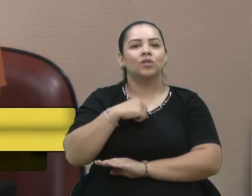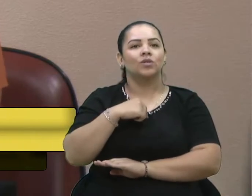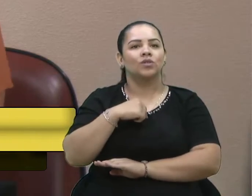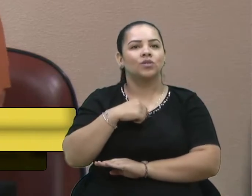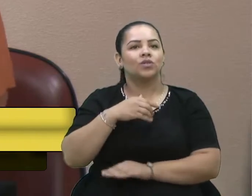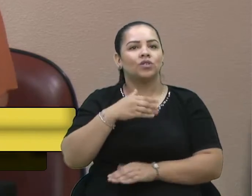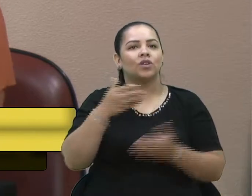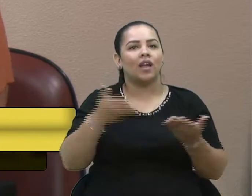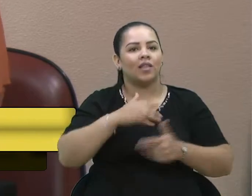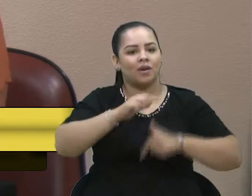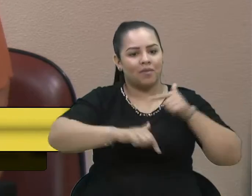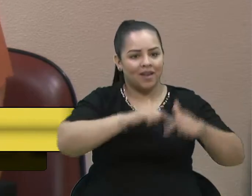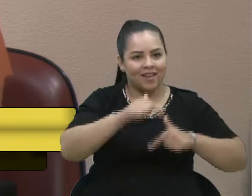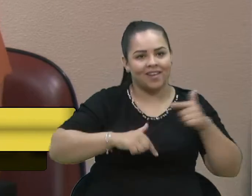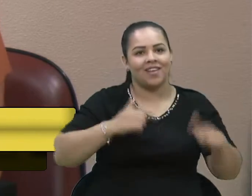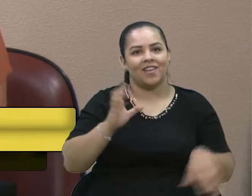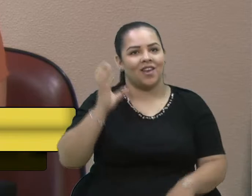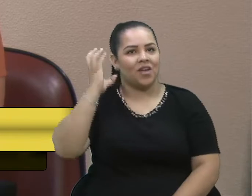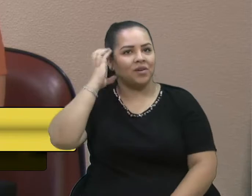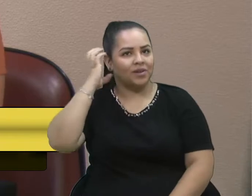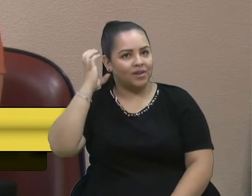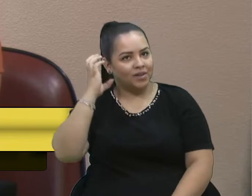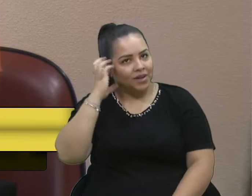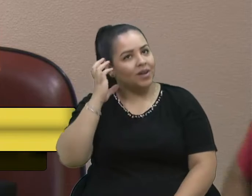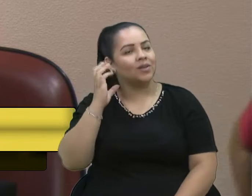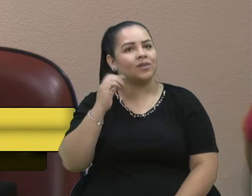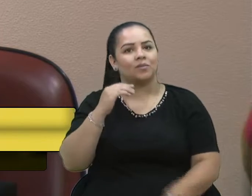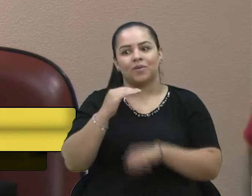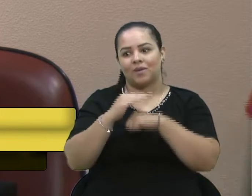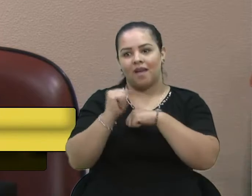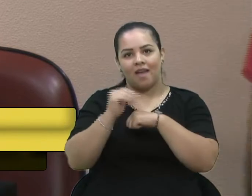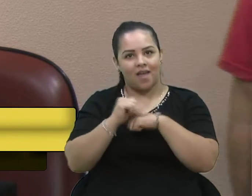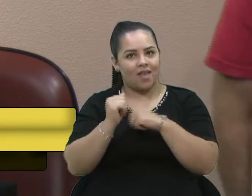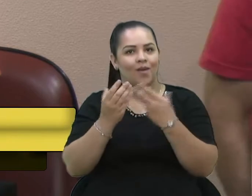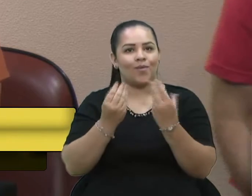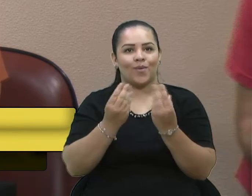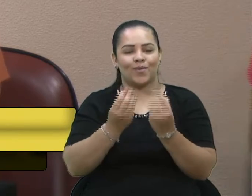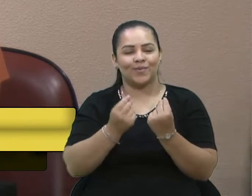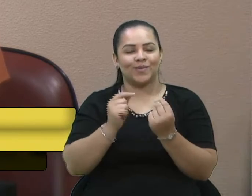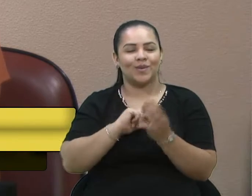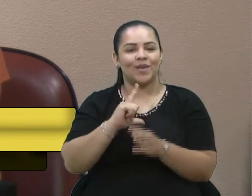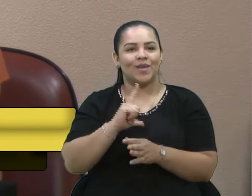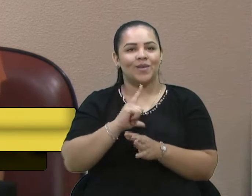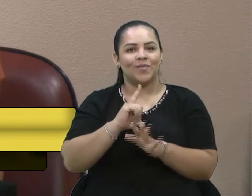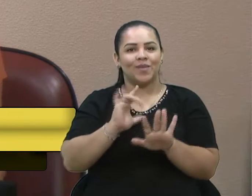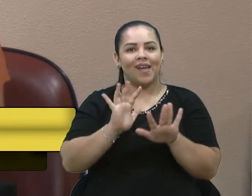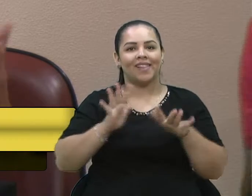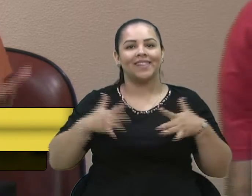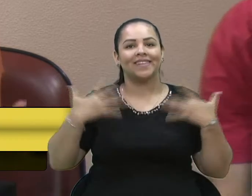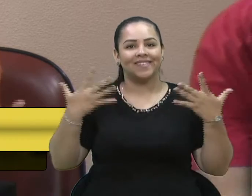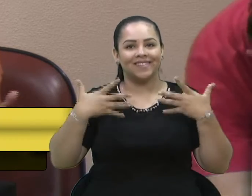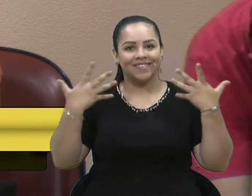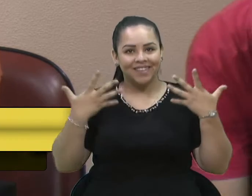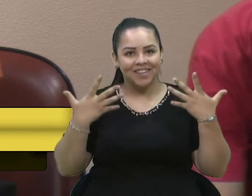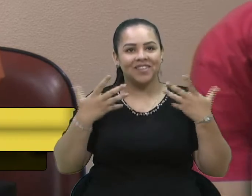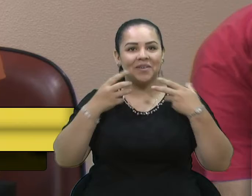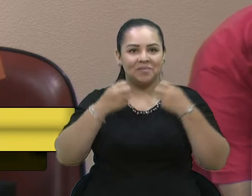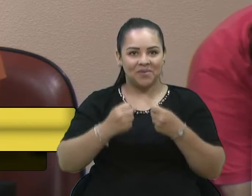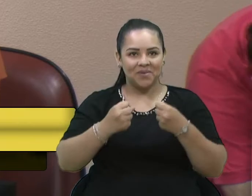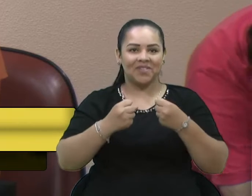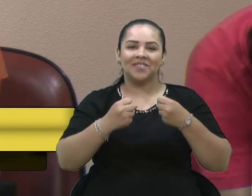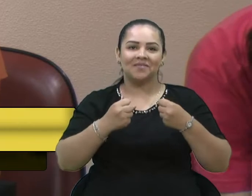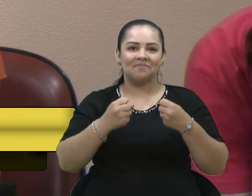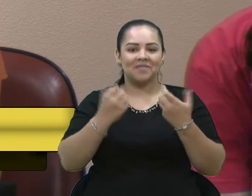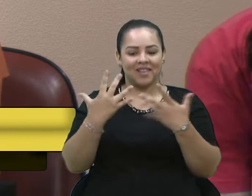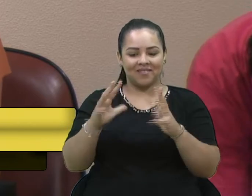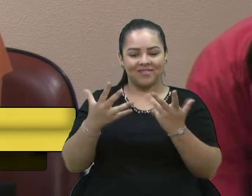rádio, por ter um carinho imenso por esse veículo, me alegra extremamente poder parabenizar, na sessão de hoje,